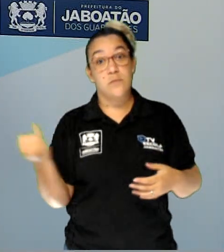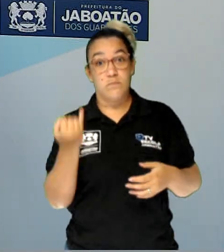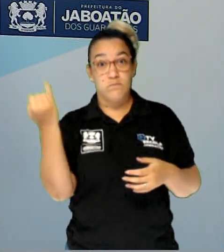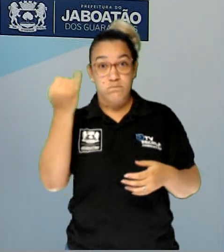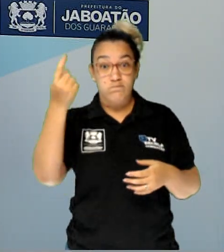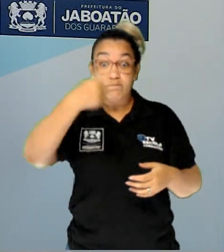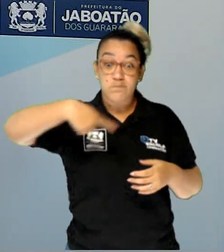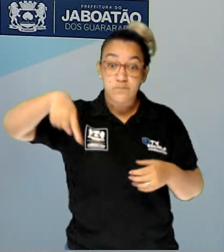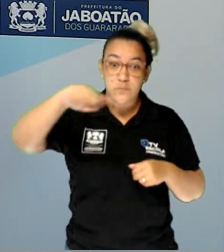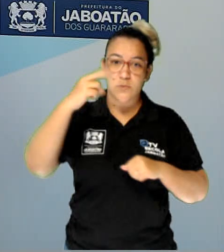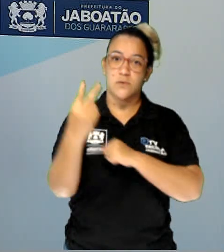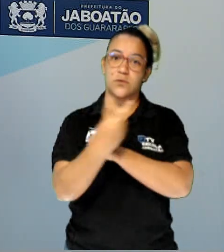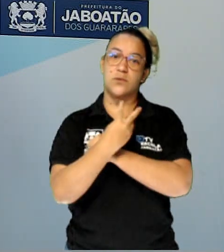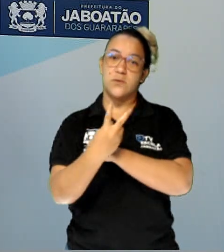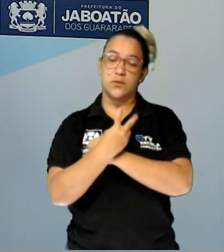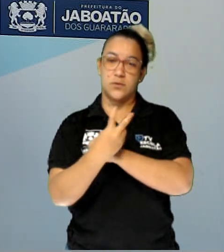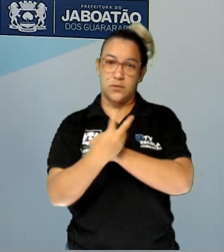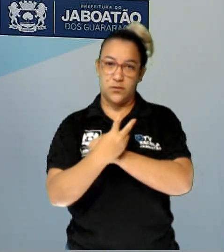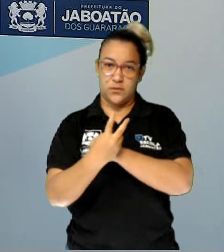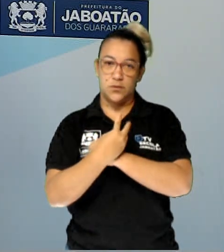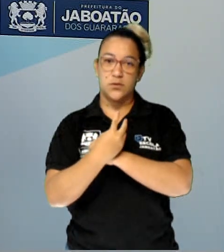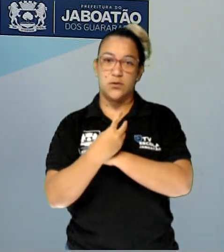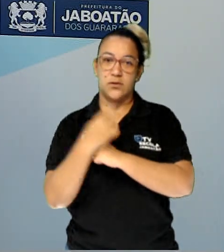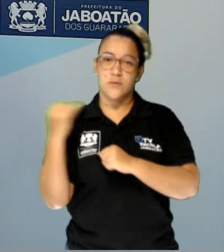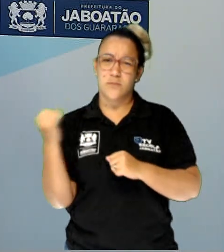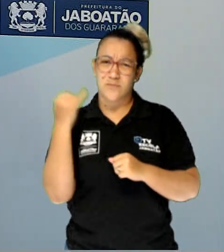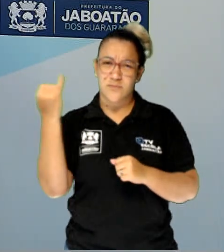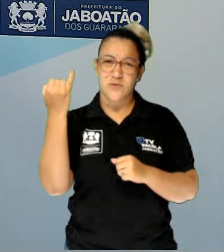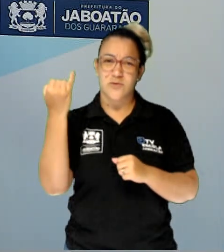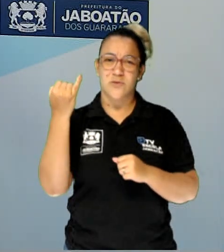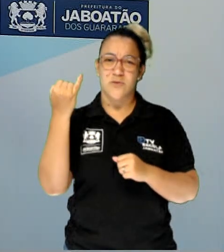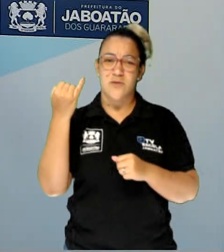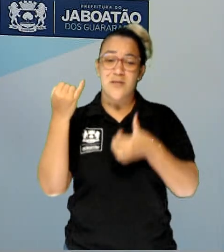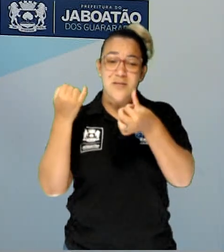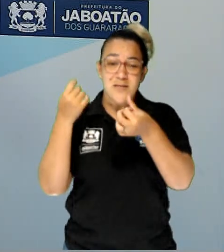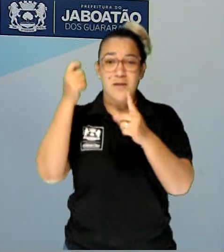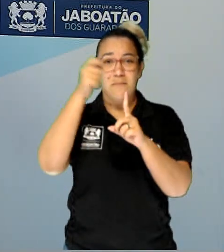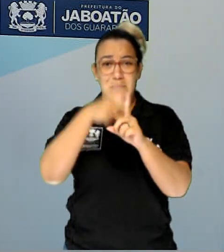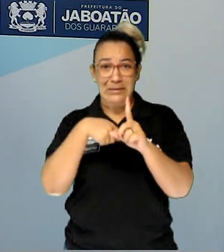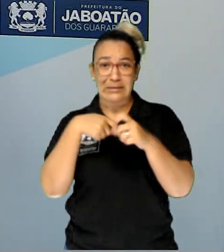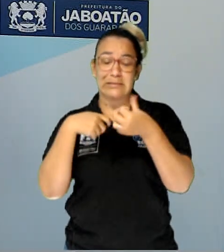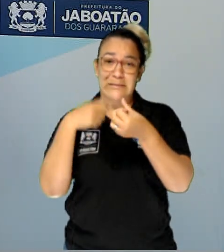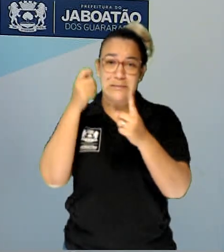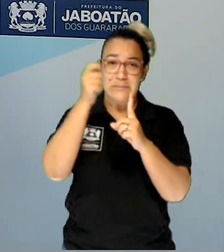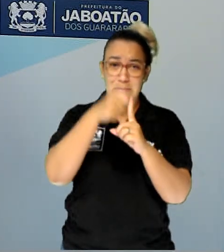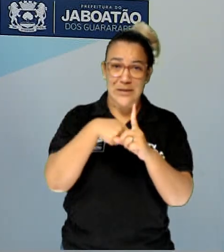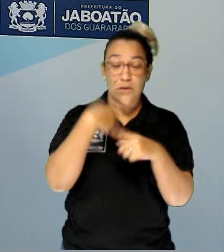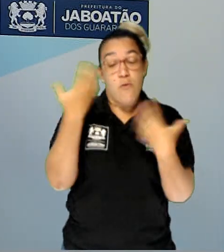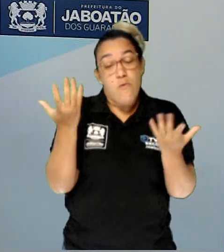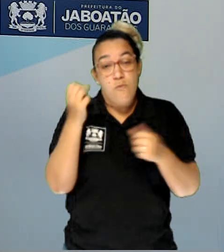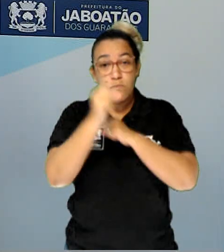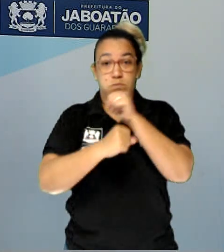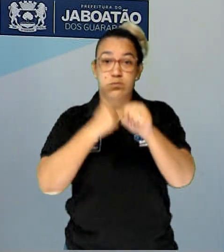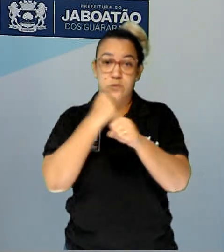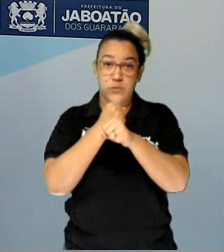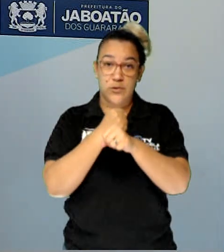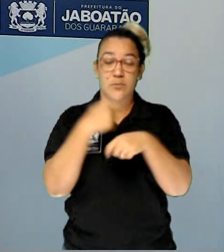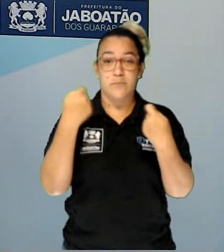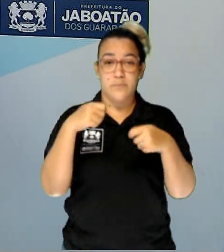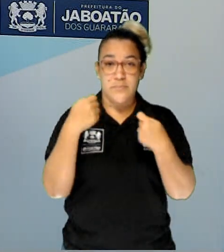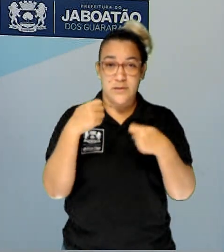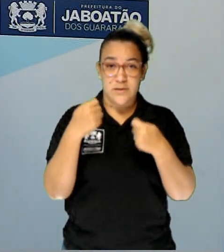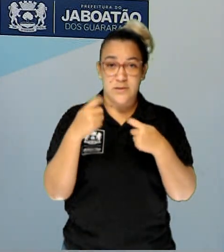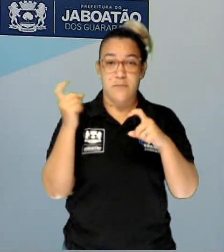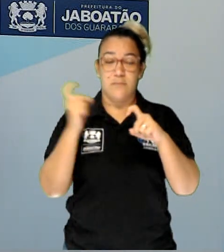prevenindo. E também a importância de, periodicamente, se fazer testes específicos para saber se você tem